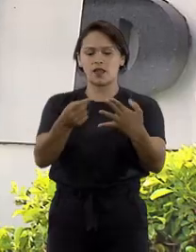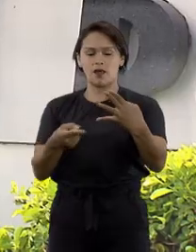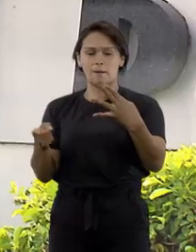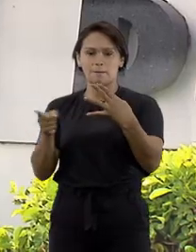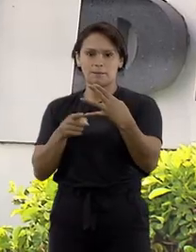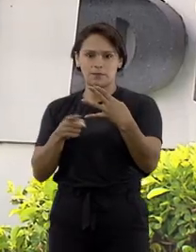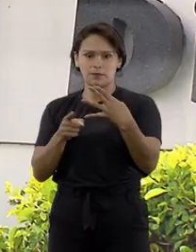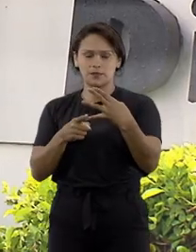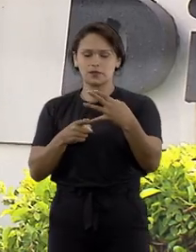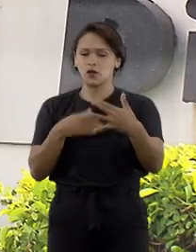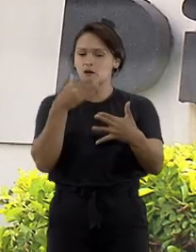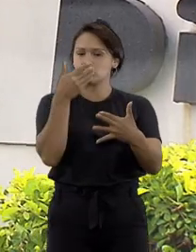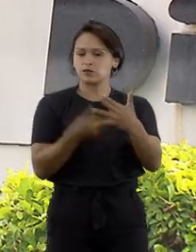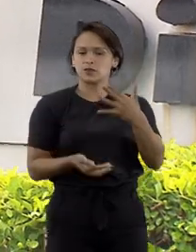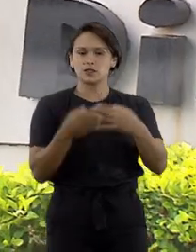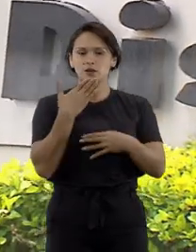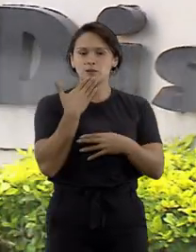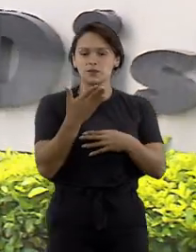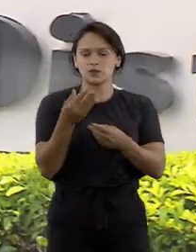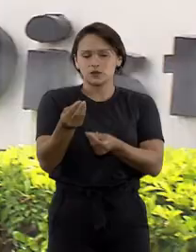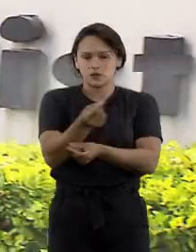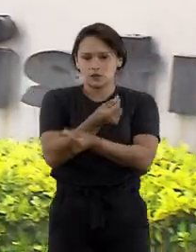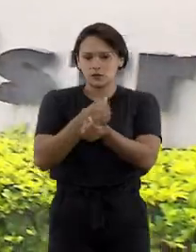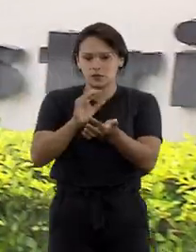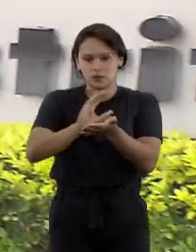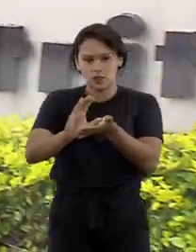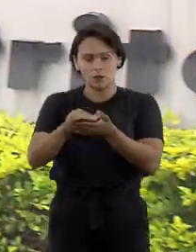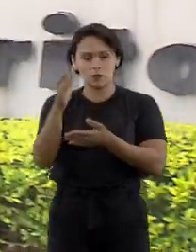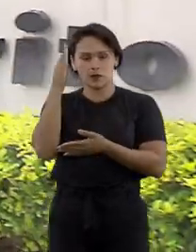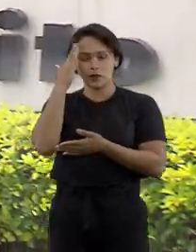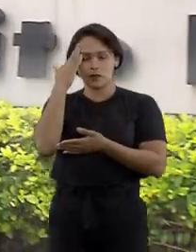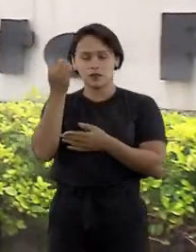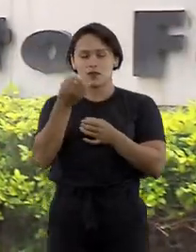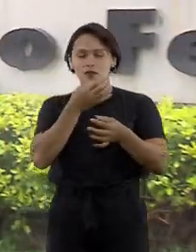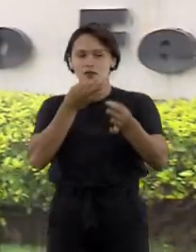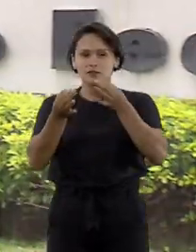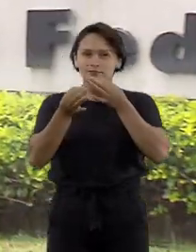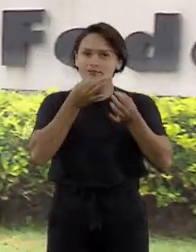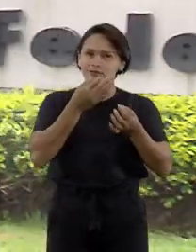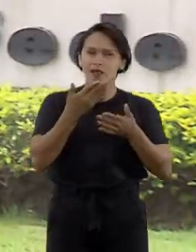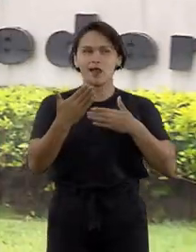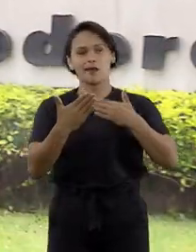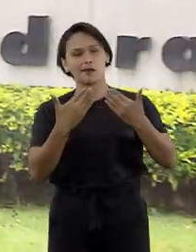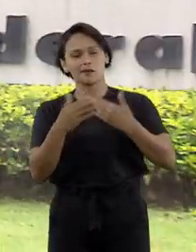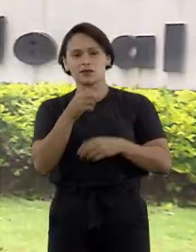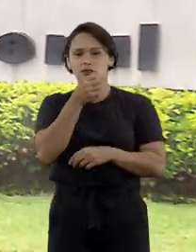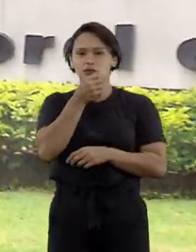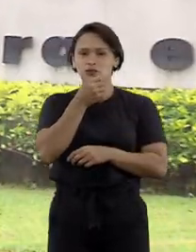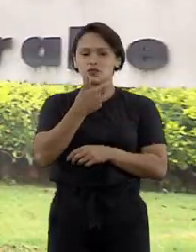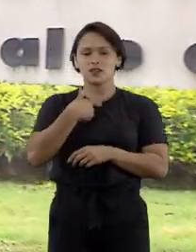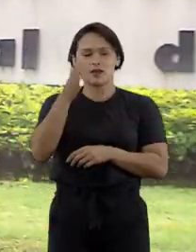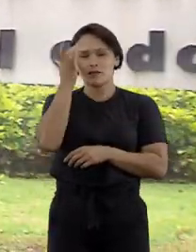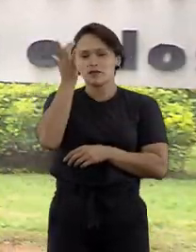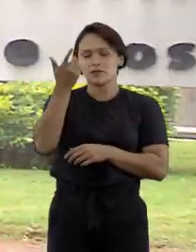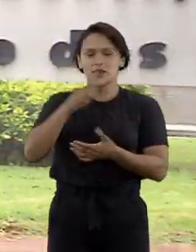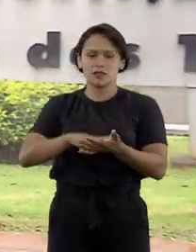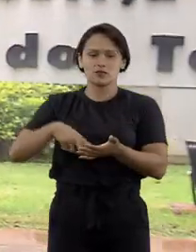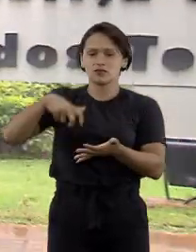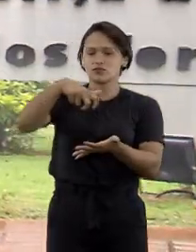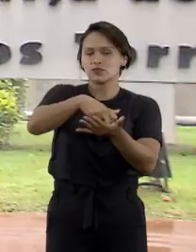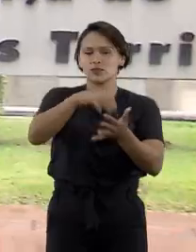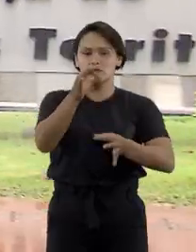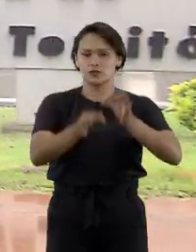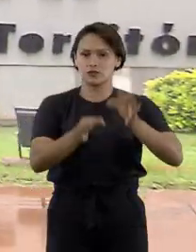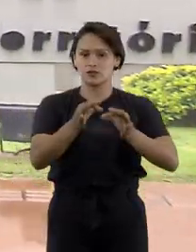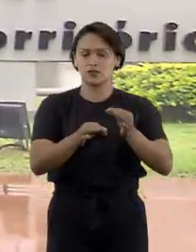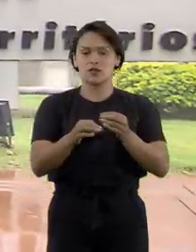que julgou improcedente o pedido de indenização, por entender que os comentários emitidos pela jornalista não justificariam a condenação por danos